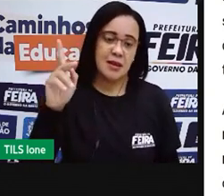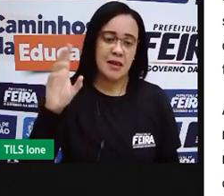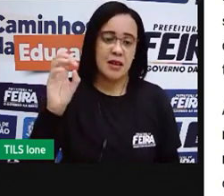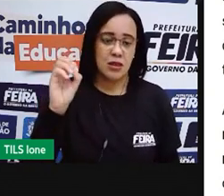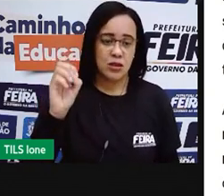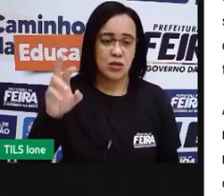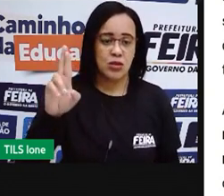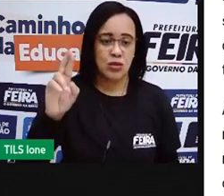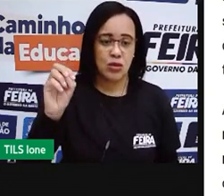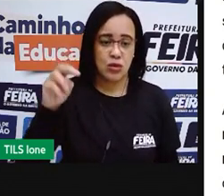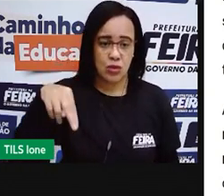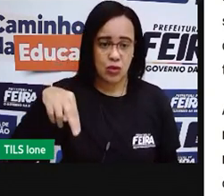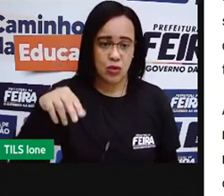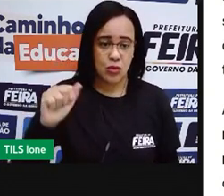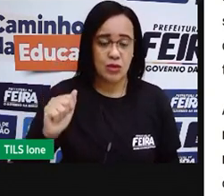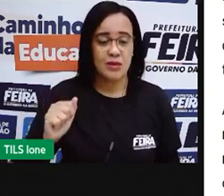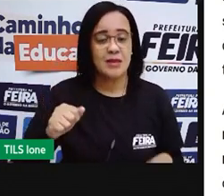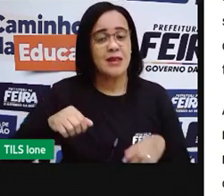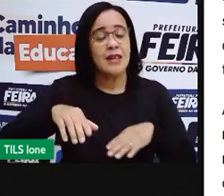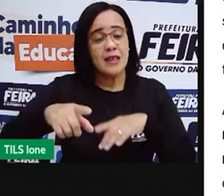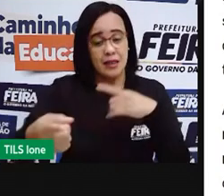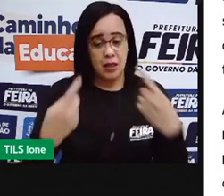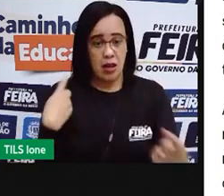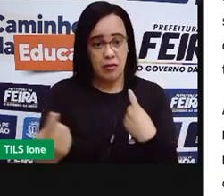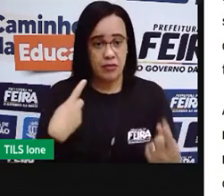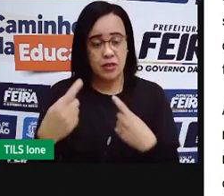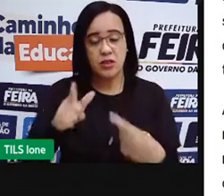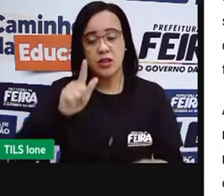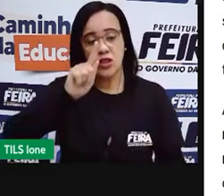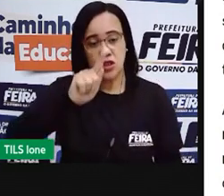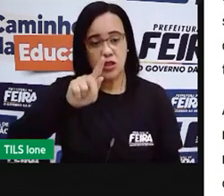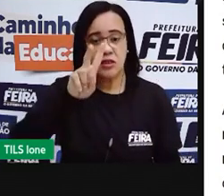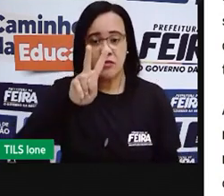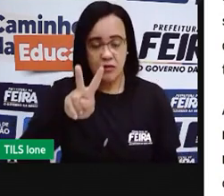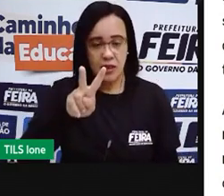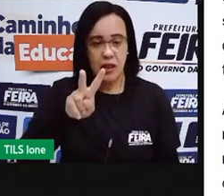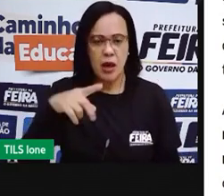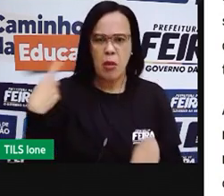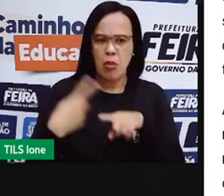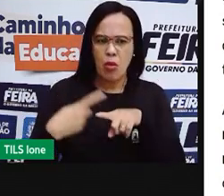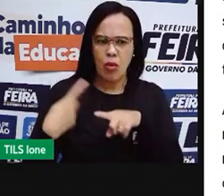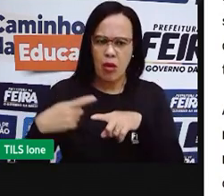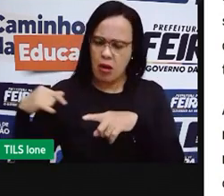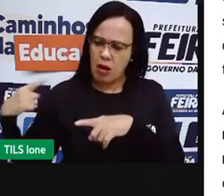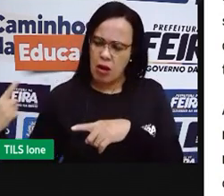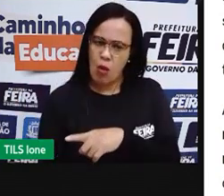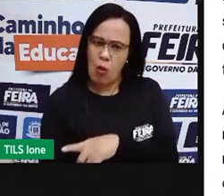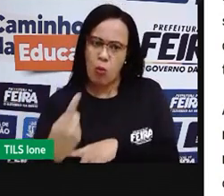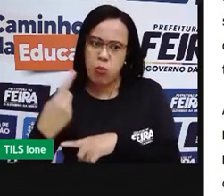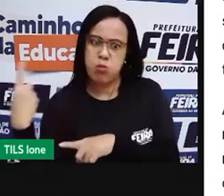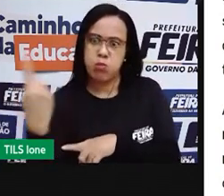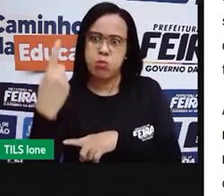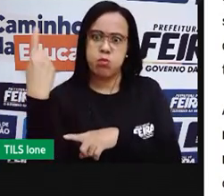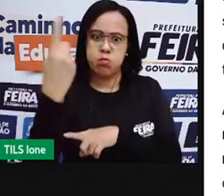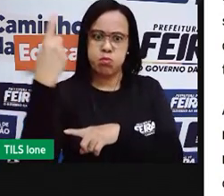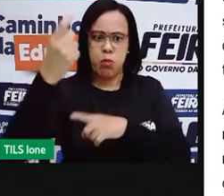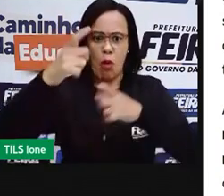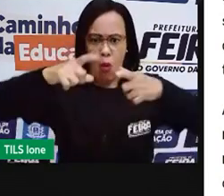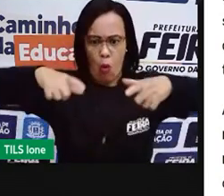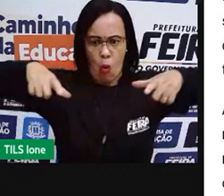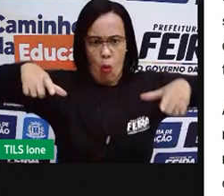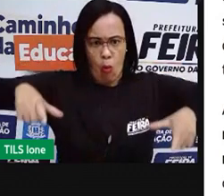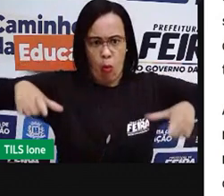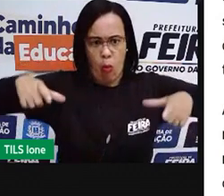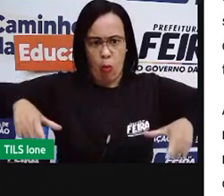no final da Getúlio Vargas, pela altura, perímetro do tronco e